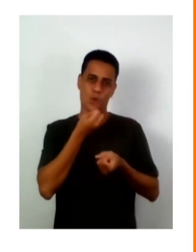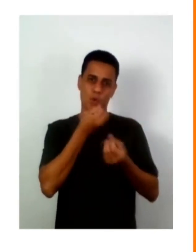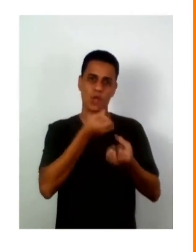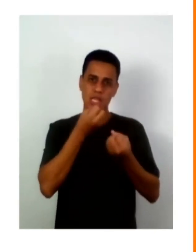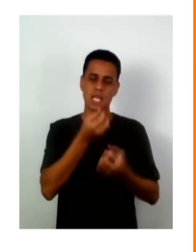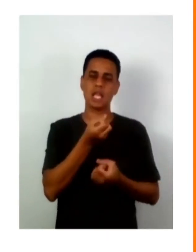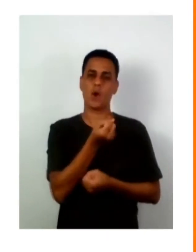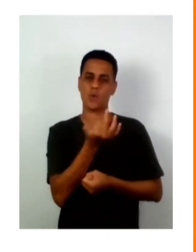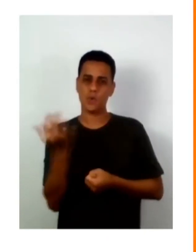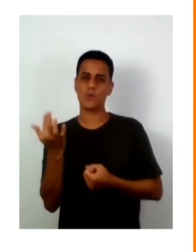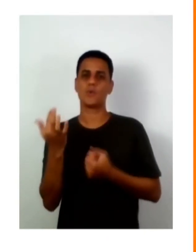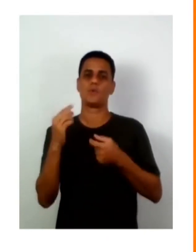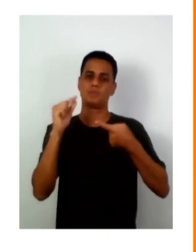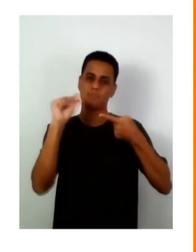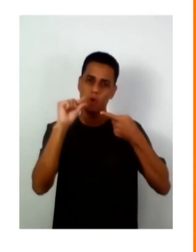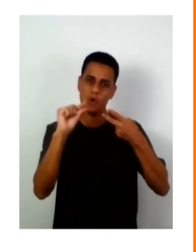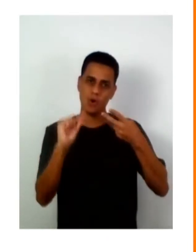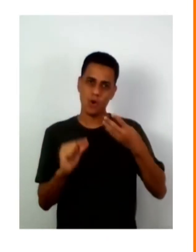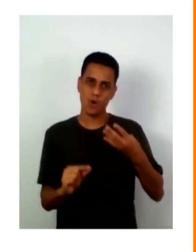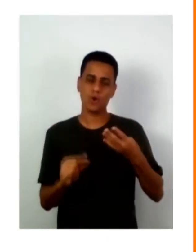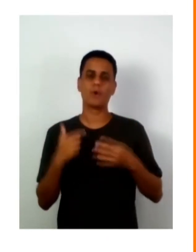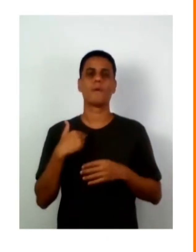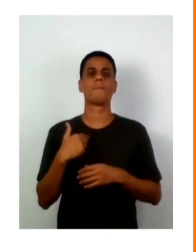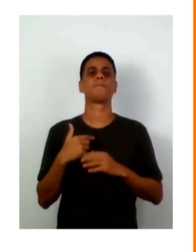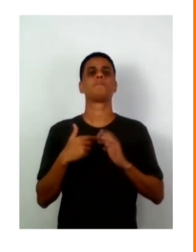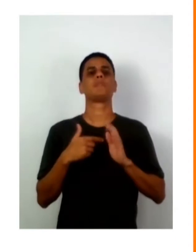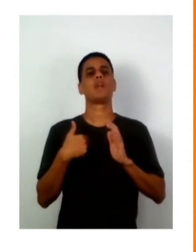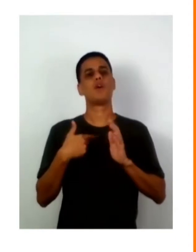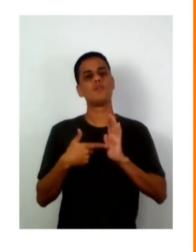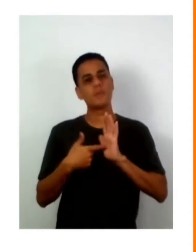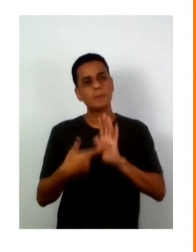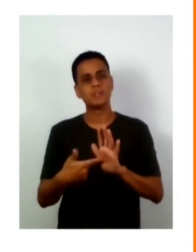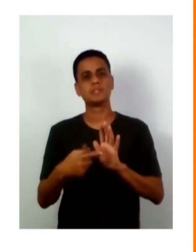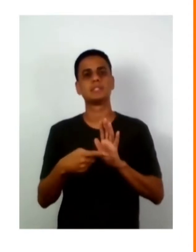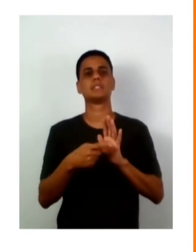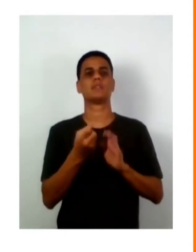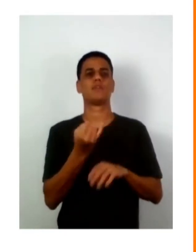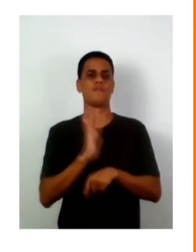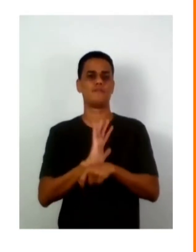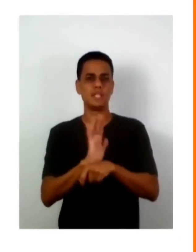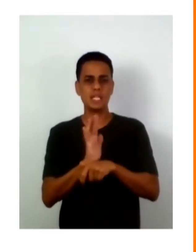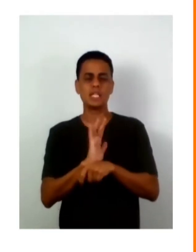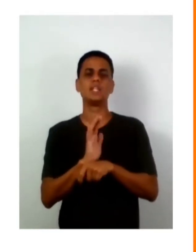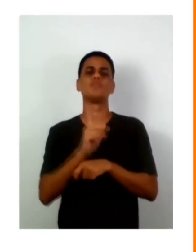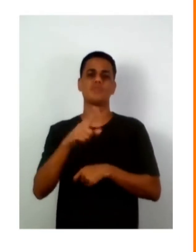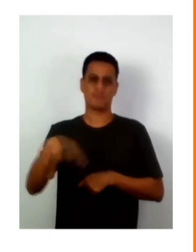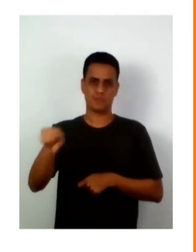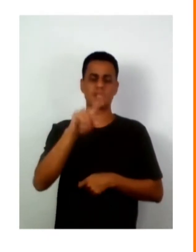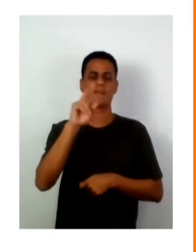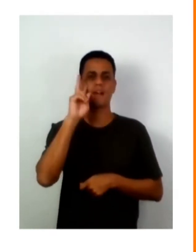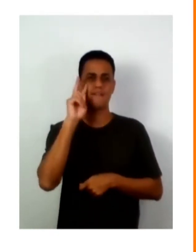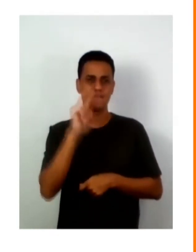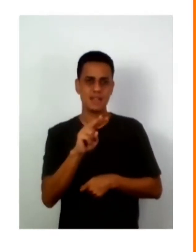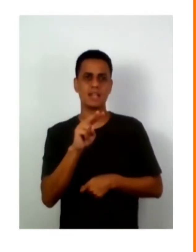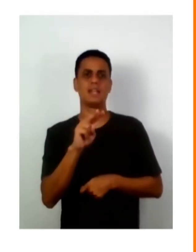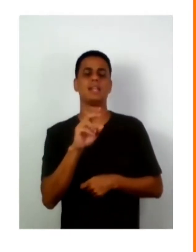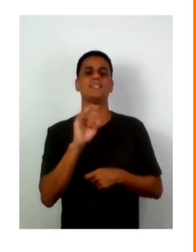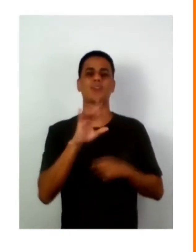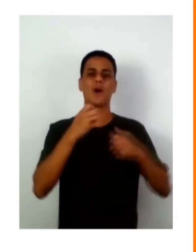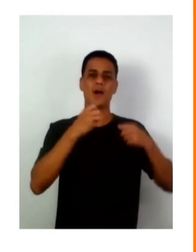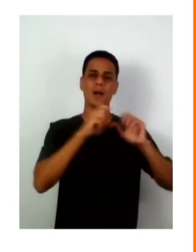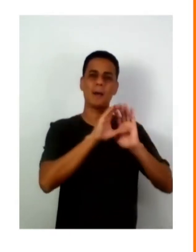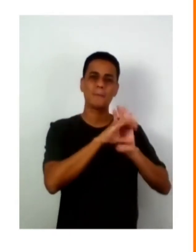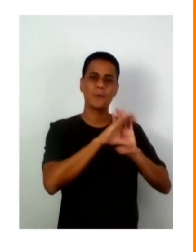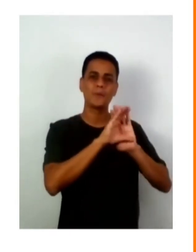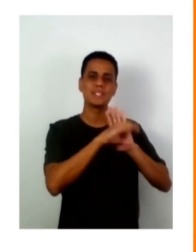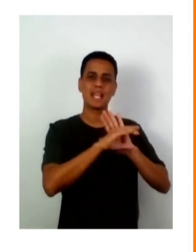um pouco a vocês o que é manos visíveis, vocês vão poder ver uma apresentação com vídeos para que todas essas palavras